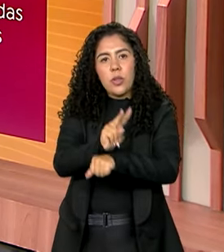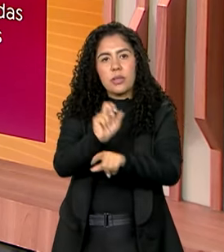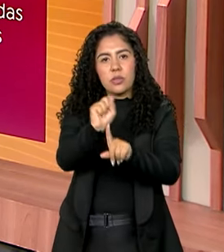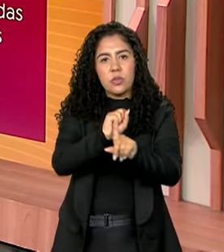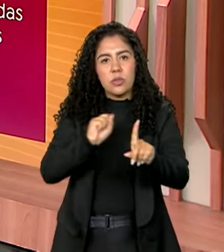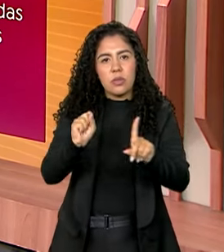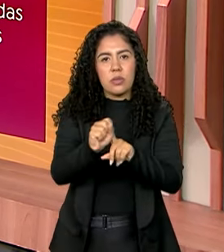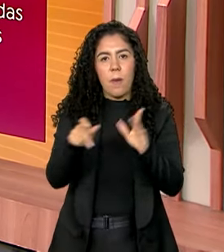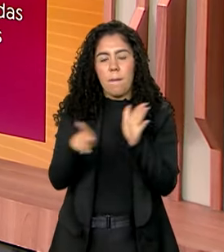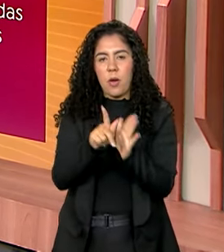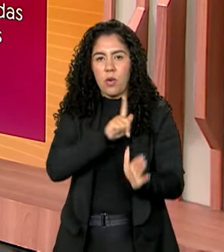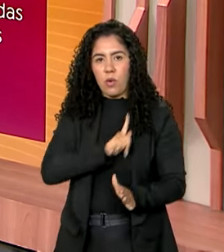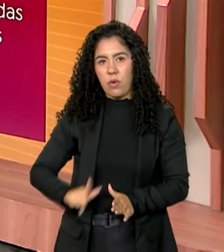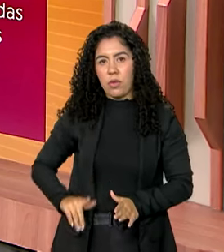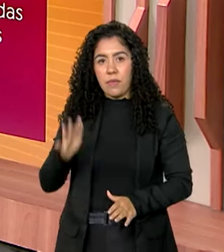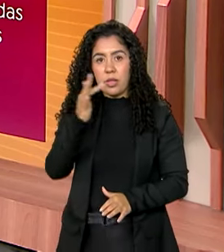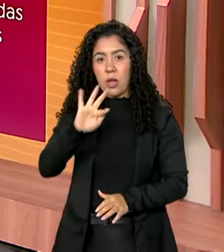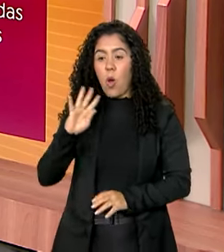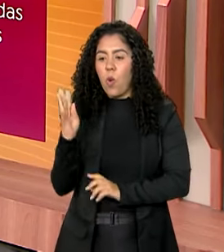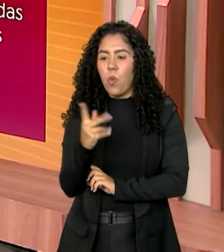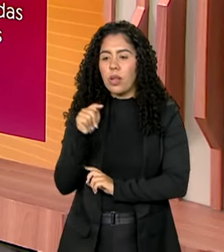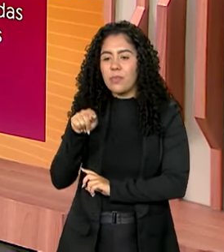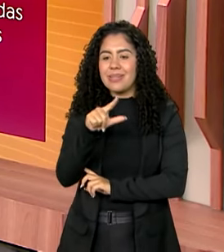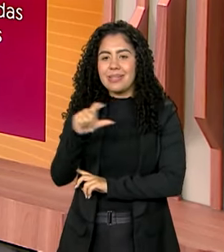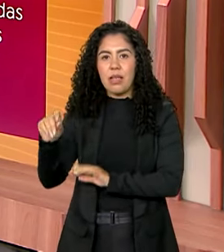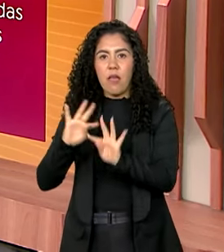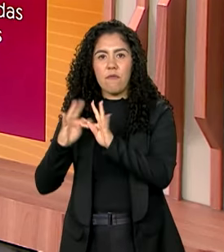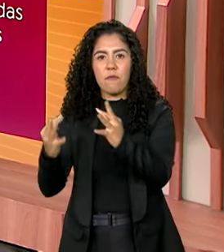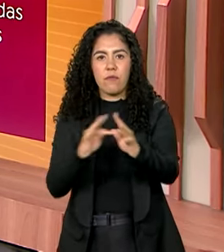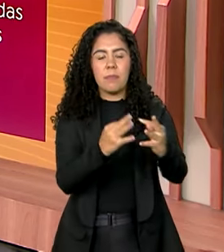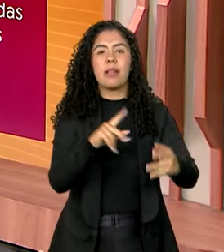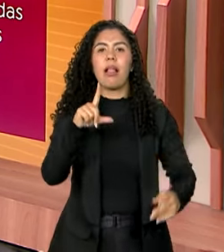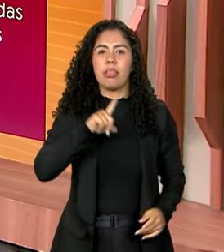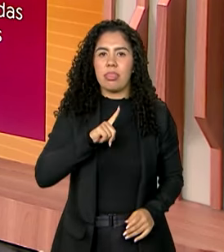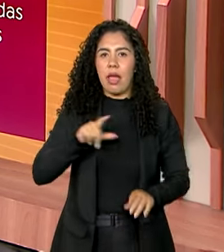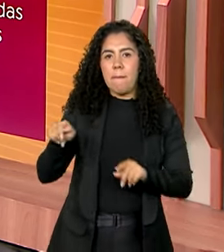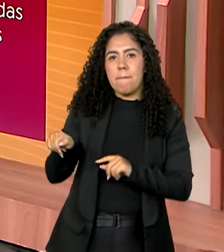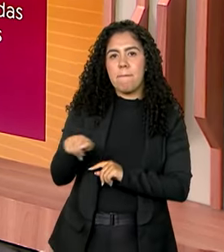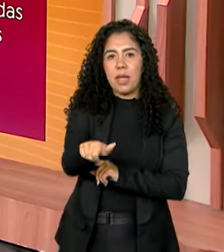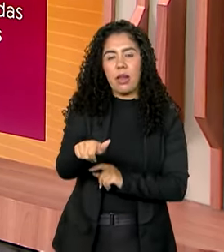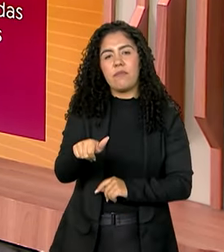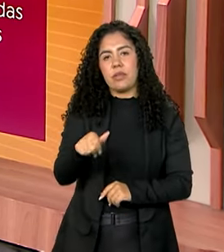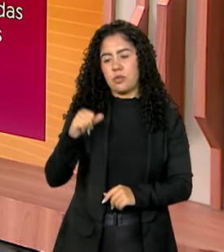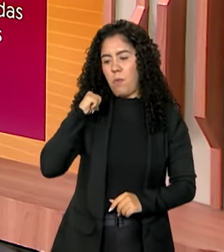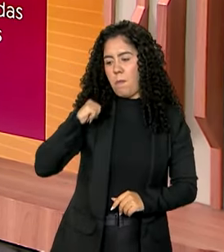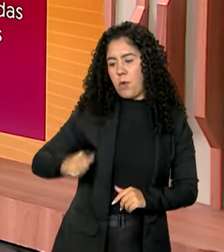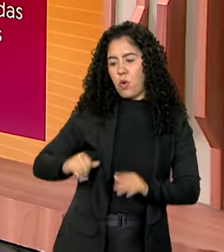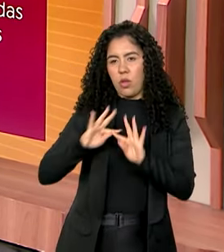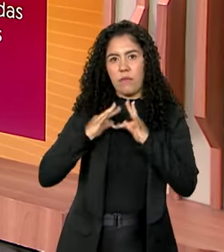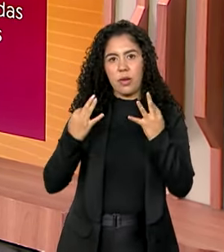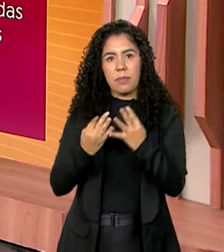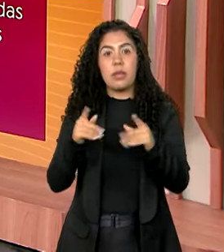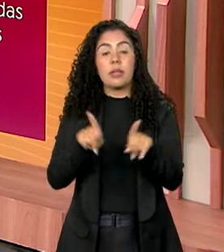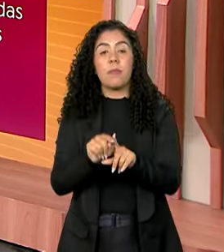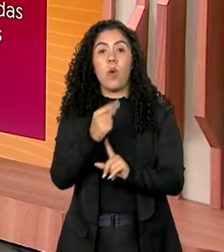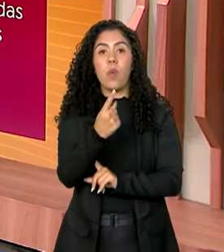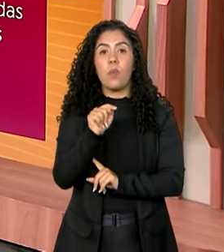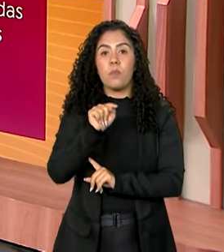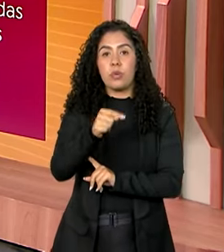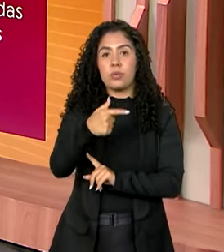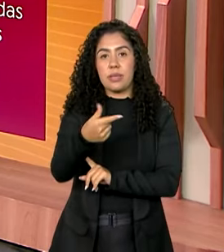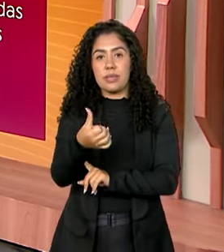4.100 famílias atendidas pelo Bolsa Família e 1.260 famílias